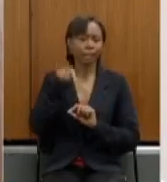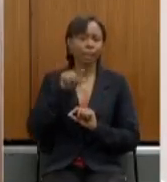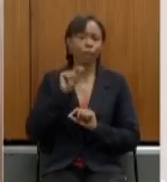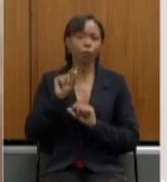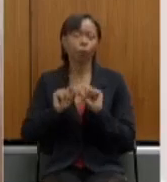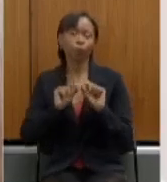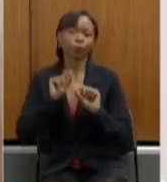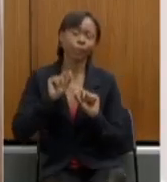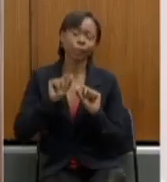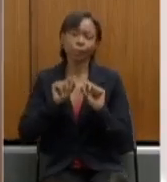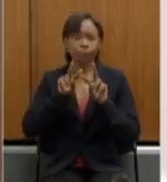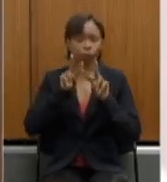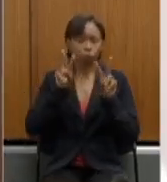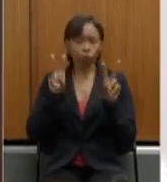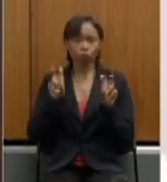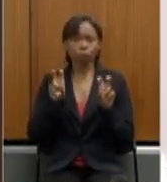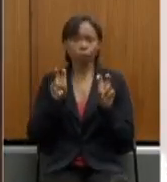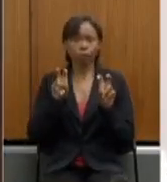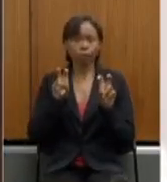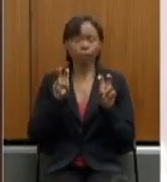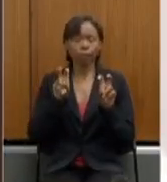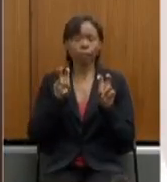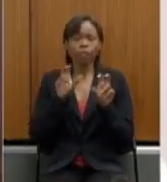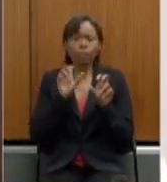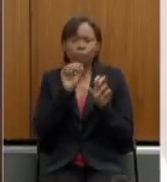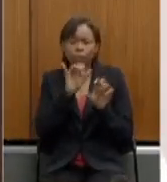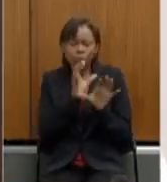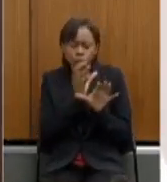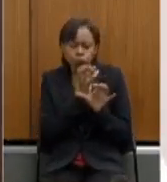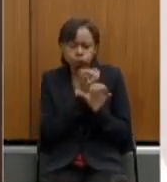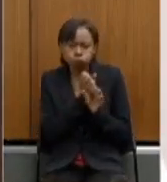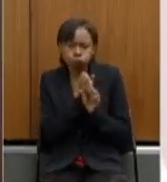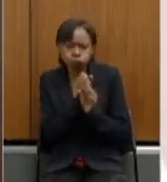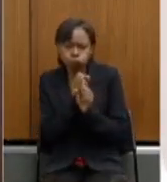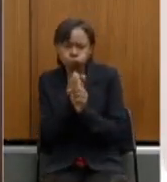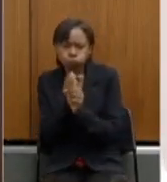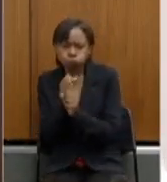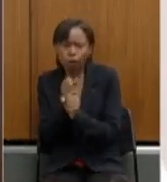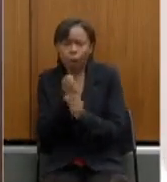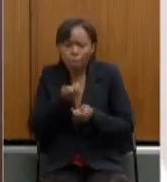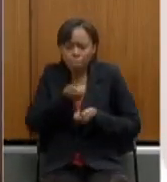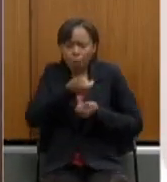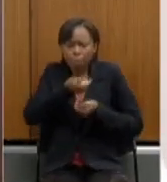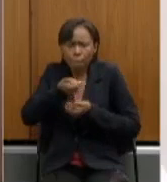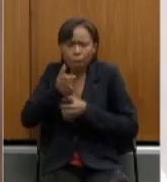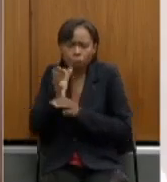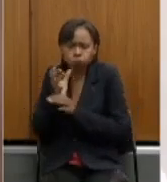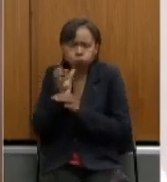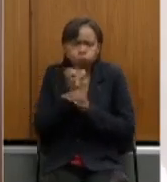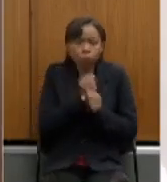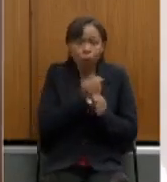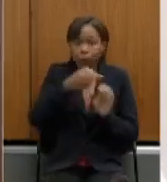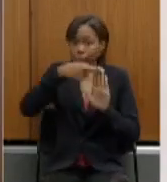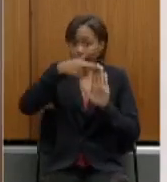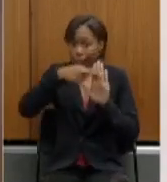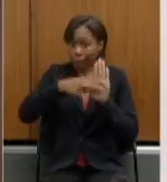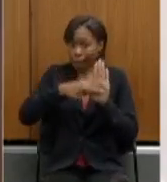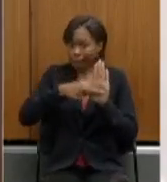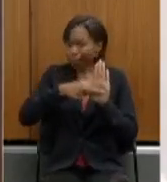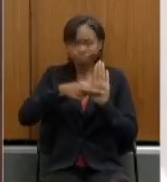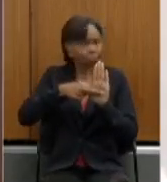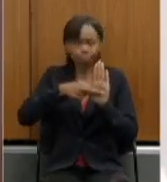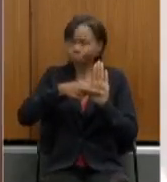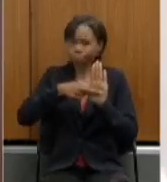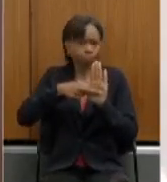a questão de que a acumulação de benefícios, a regra para o que pode ser acumulado ou não ser acumulado,